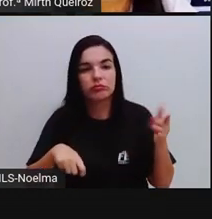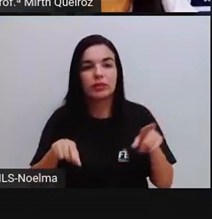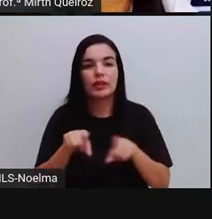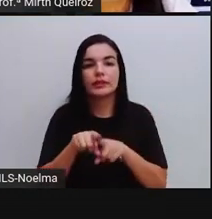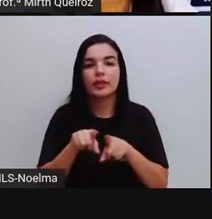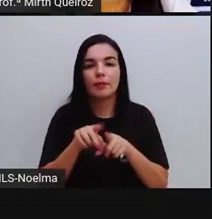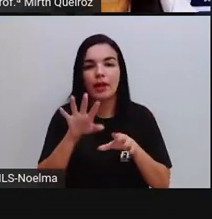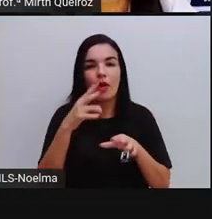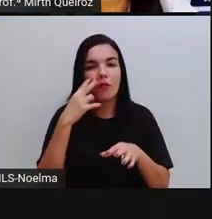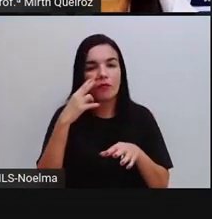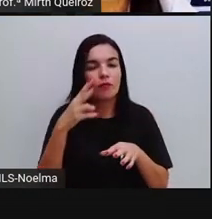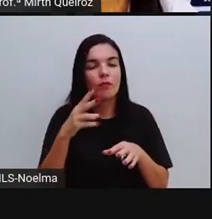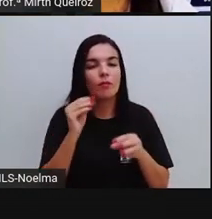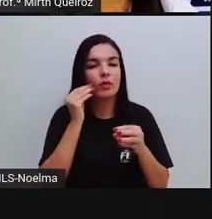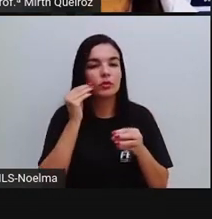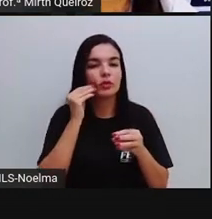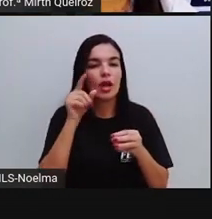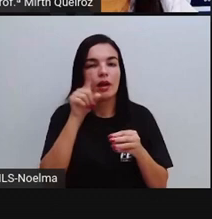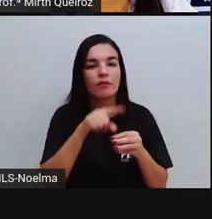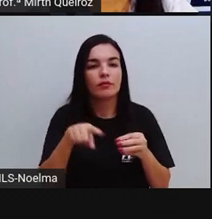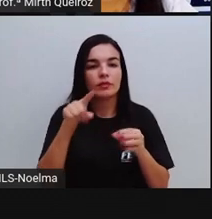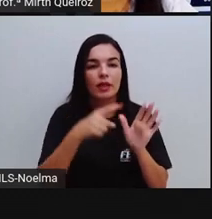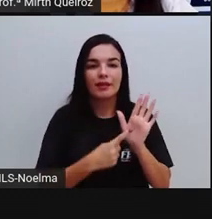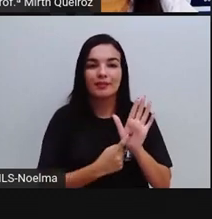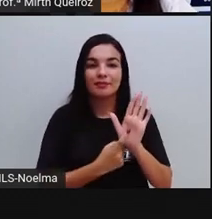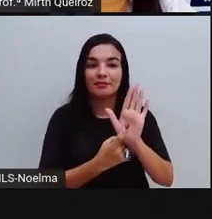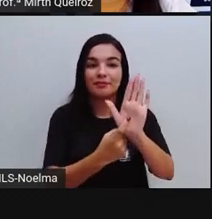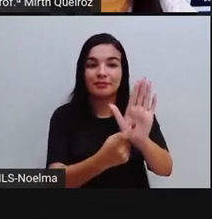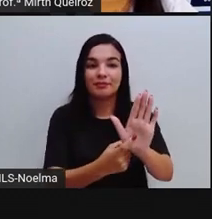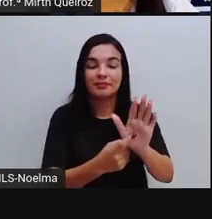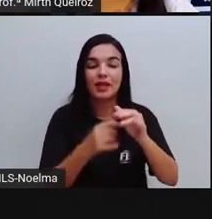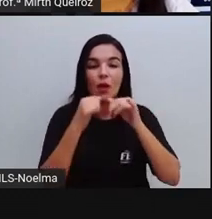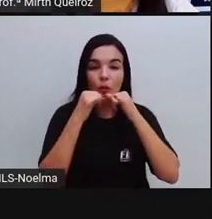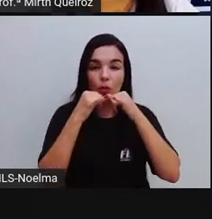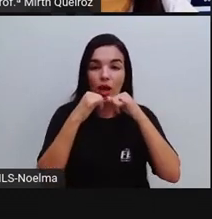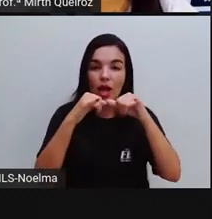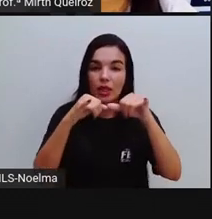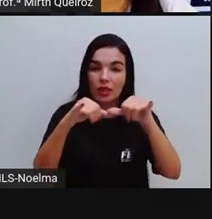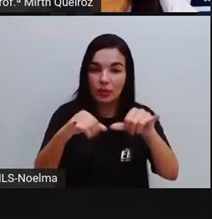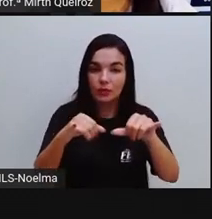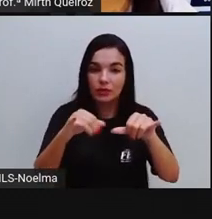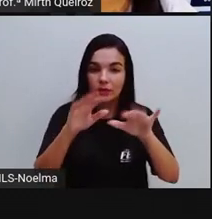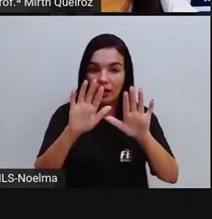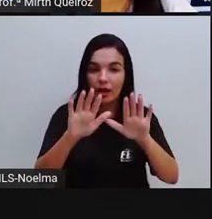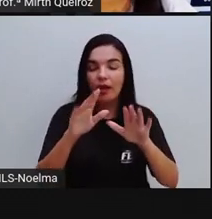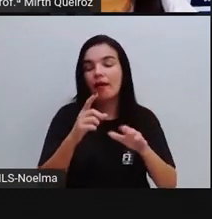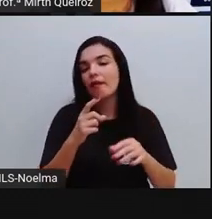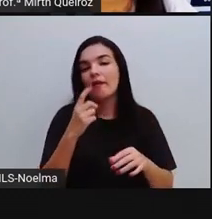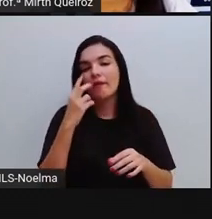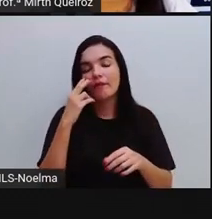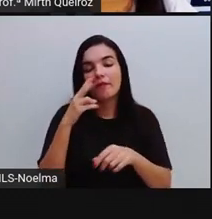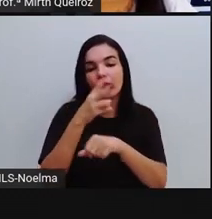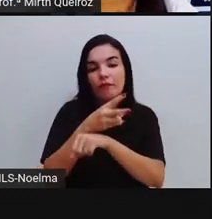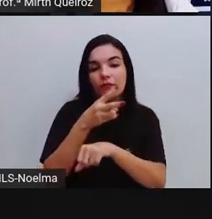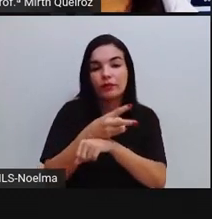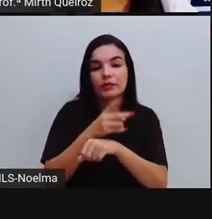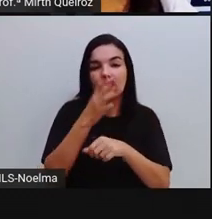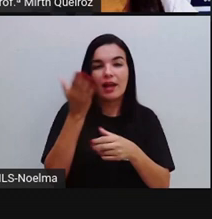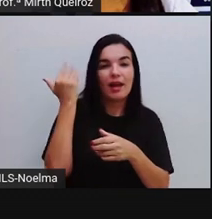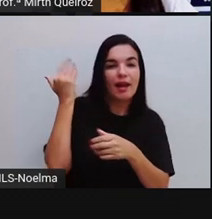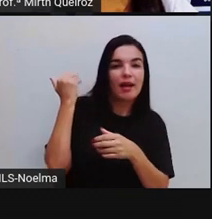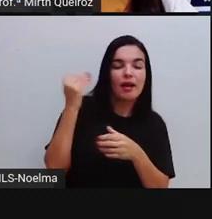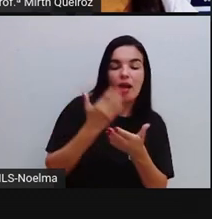compartilhar esse vídeo com vocês. que é o anúncio publicitário através de vídeos. Como a gente viu lá no início, né? Que eu